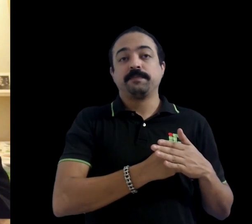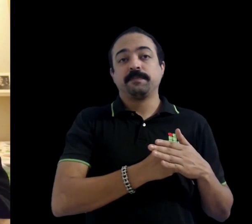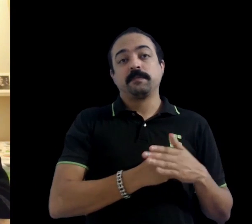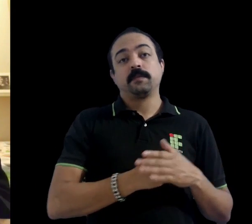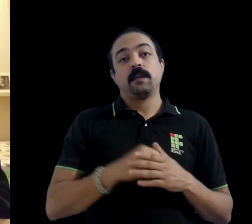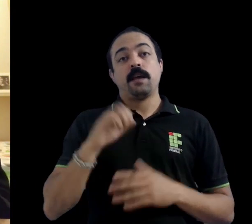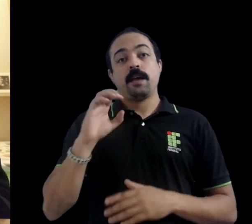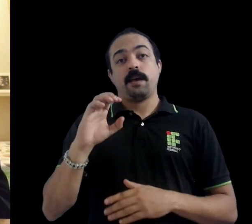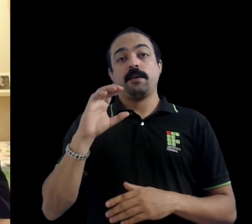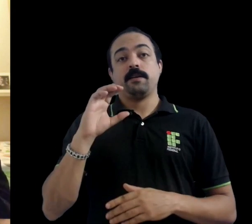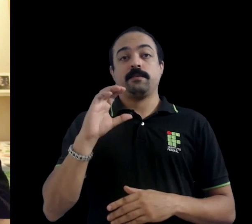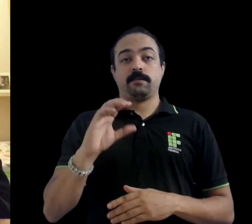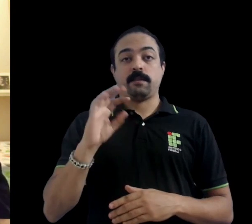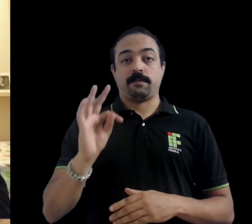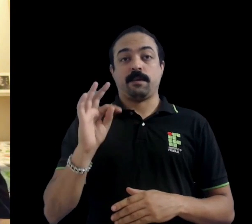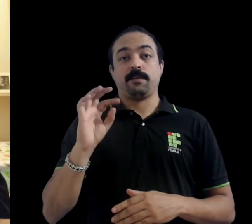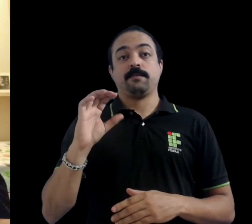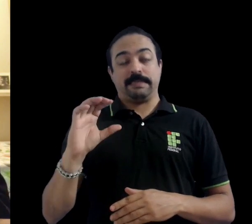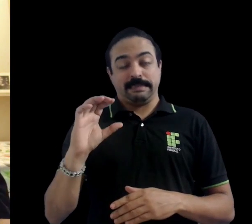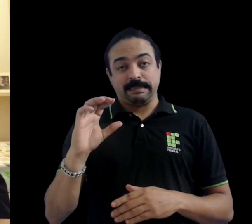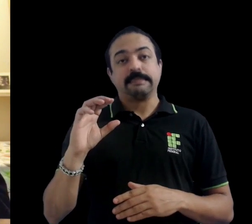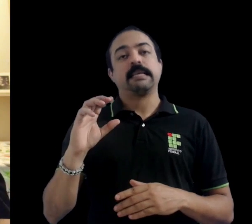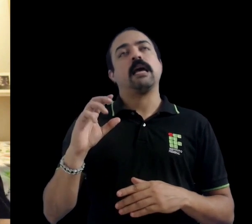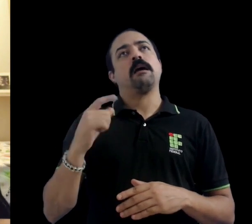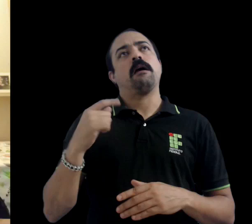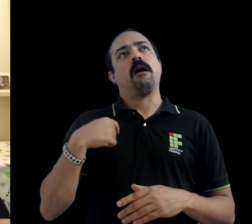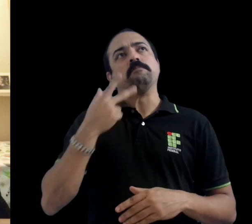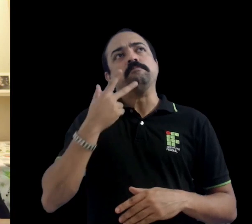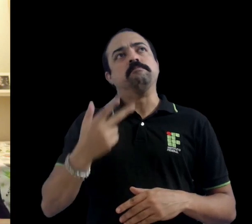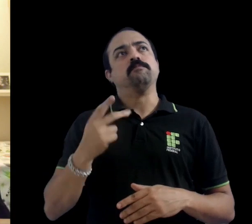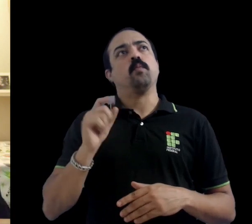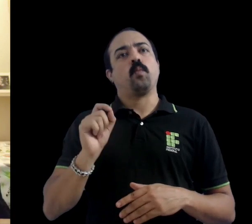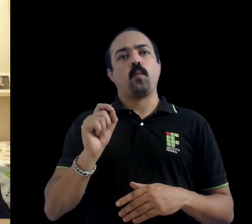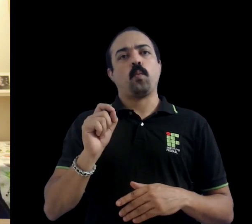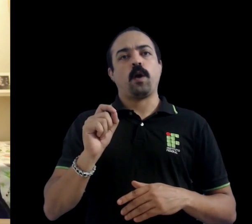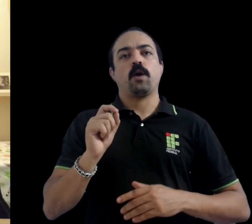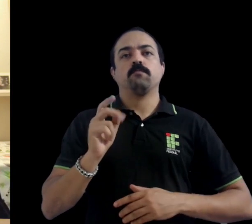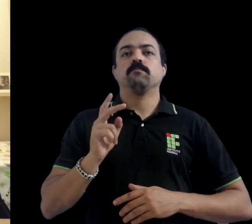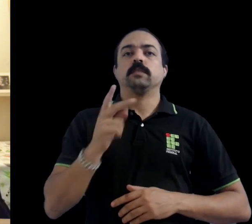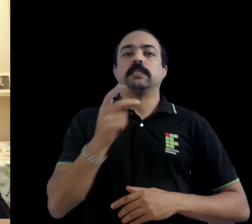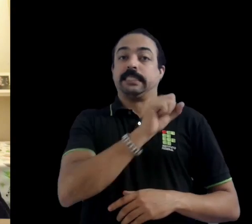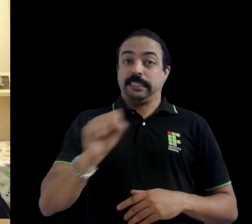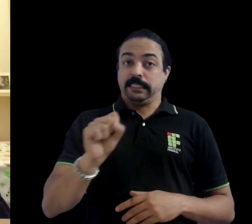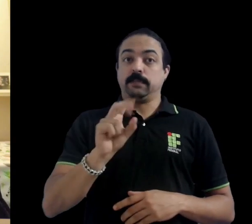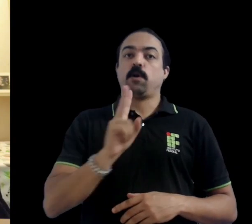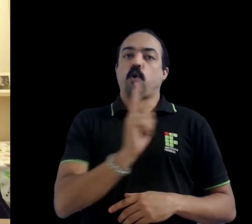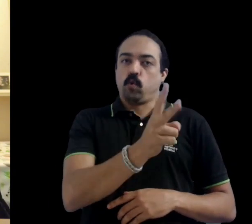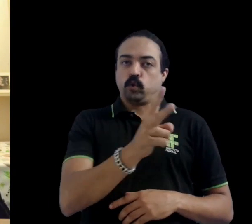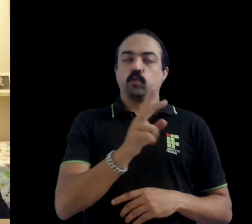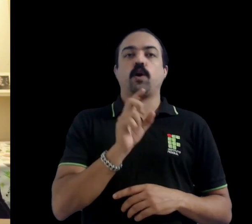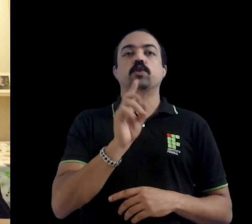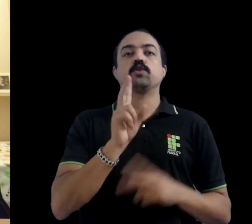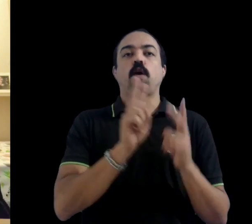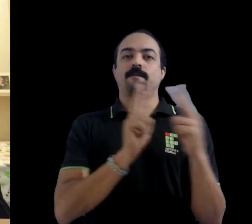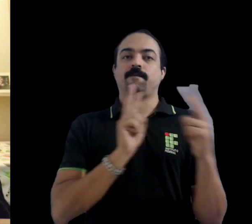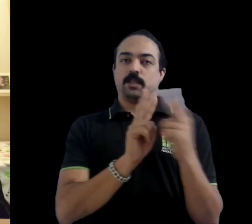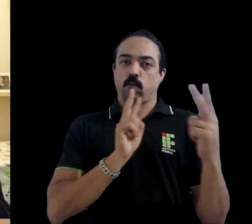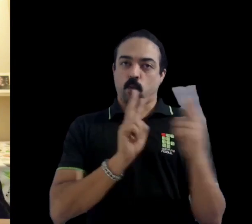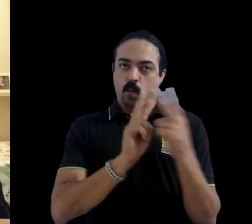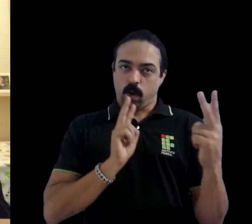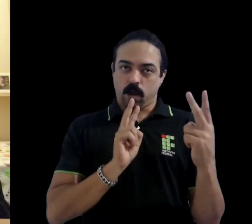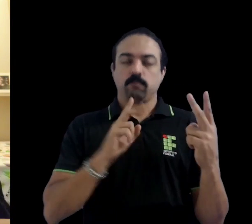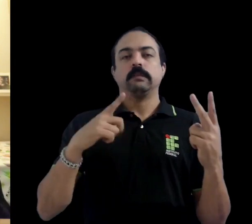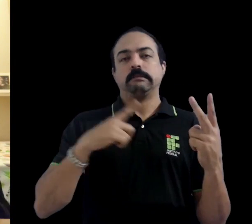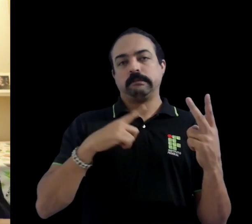a ISTC adotou uma postura de continuar com o semestre online,